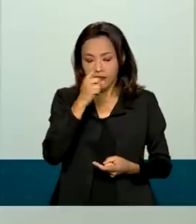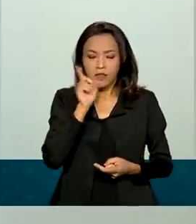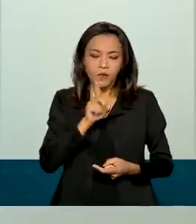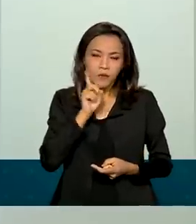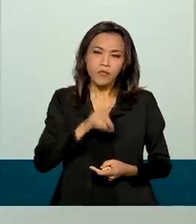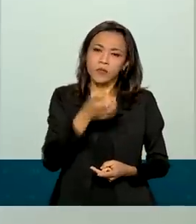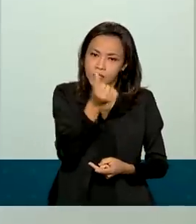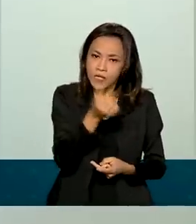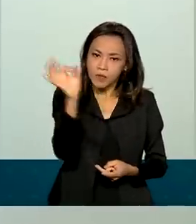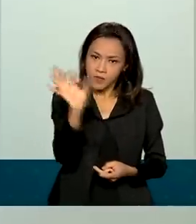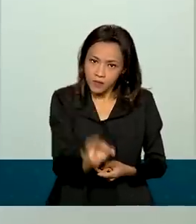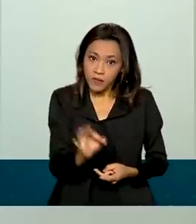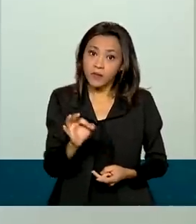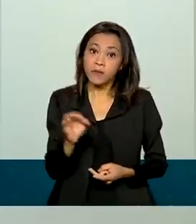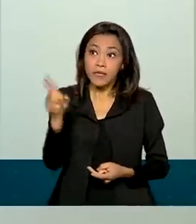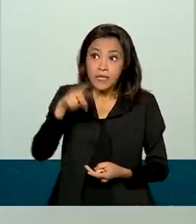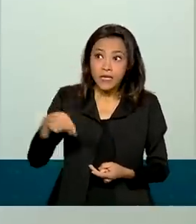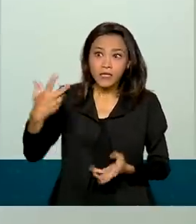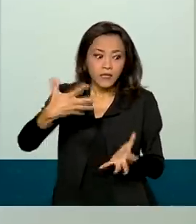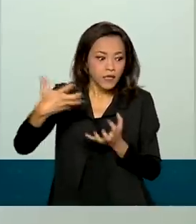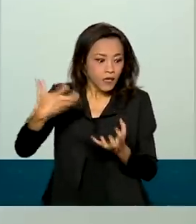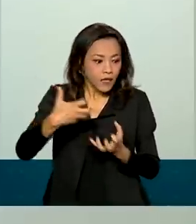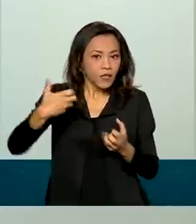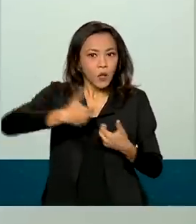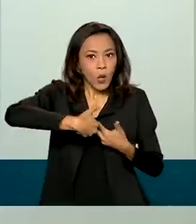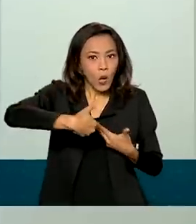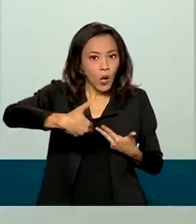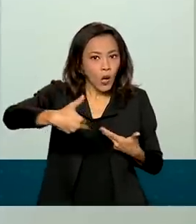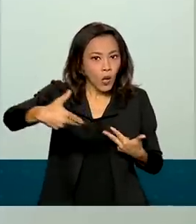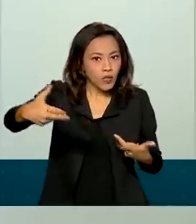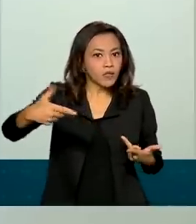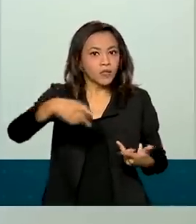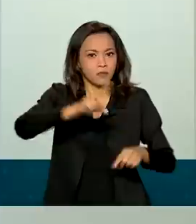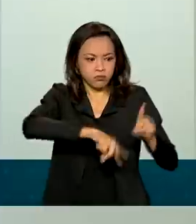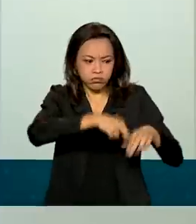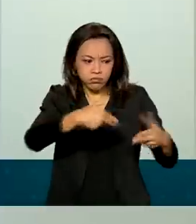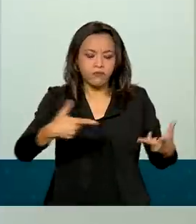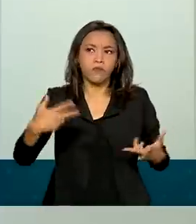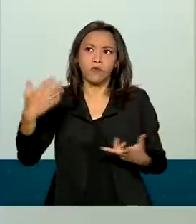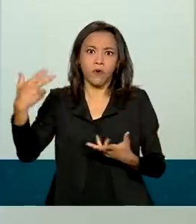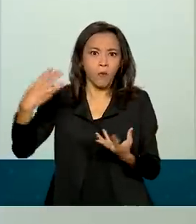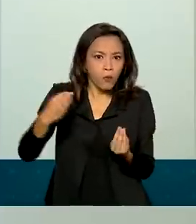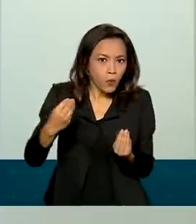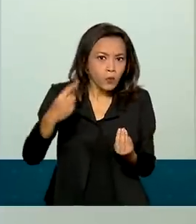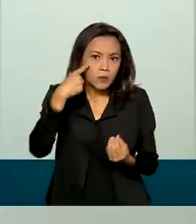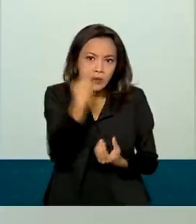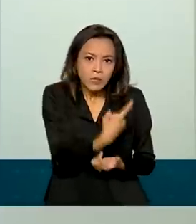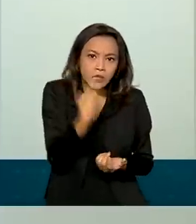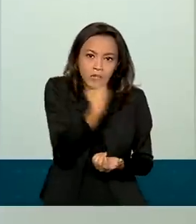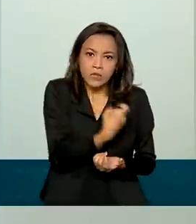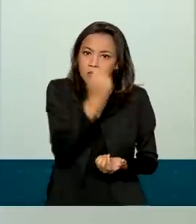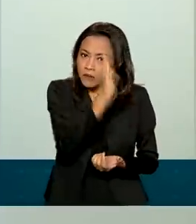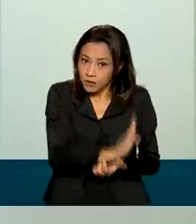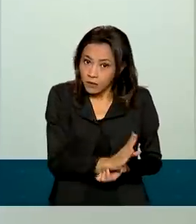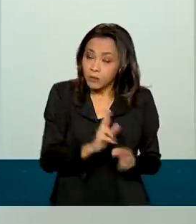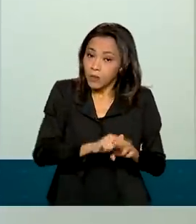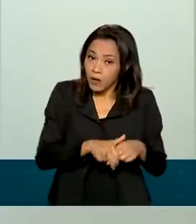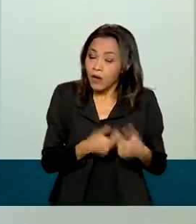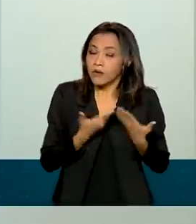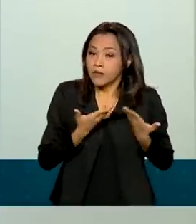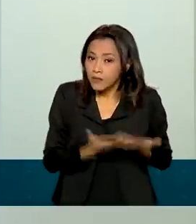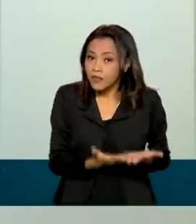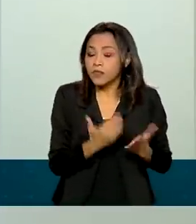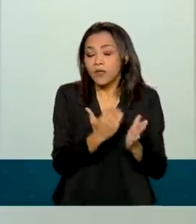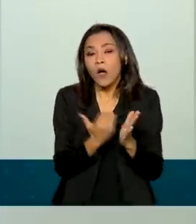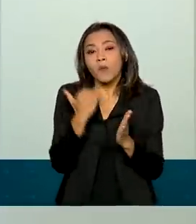e a demanda deles pelos nossos produtos, especialmente commodities, foi muito grande. E em função disso, cresceu o